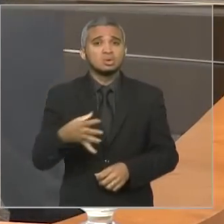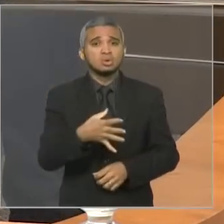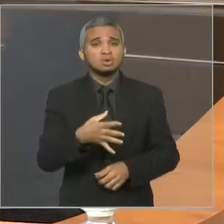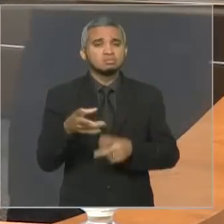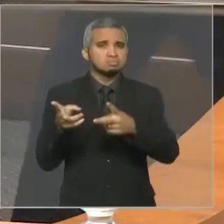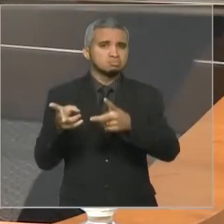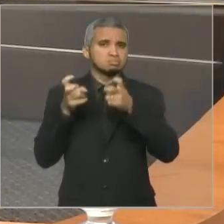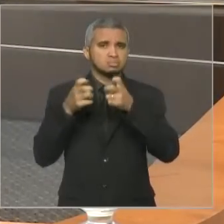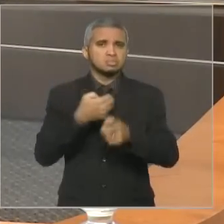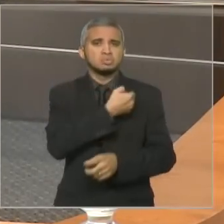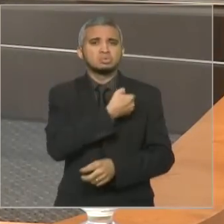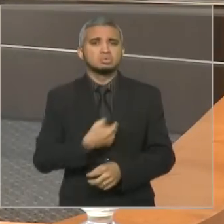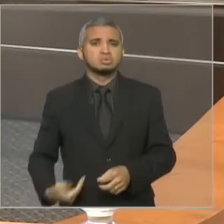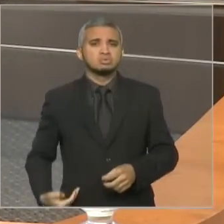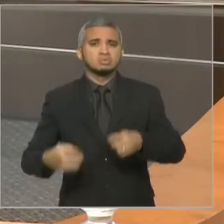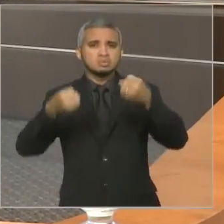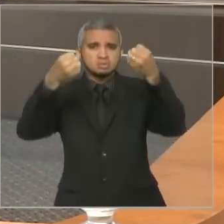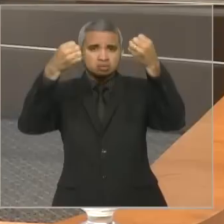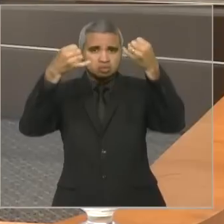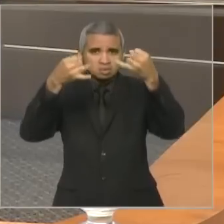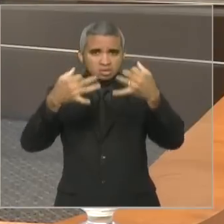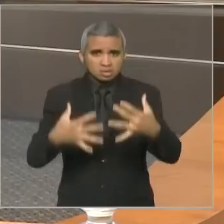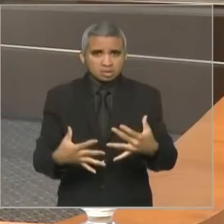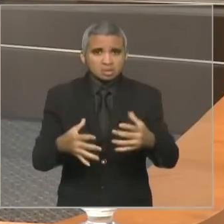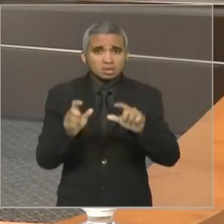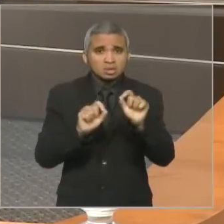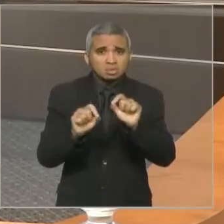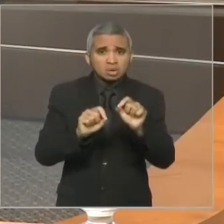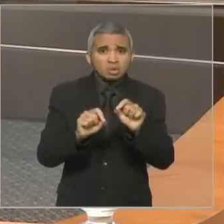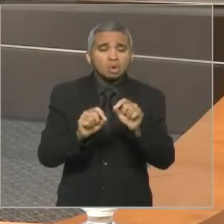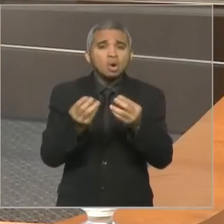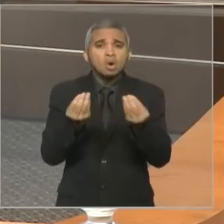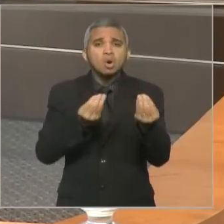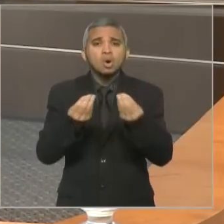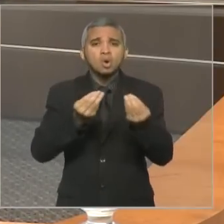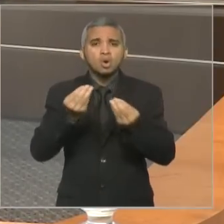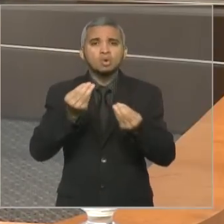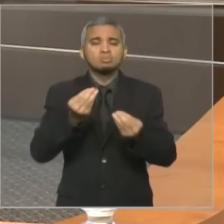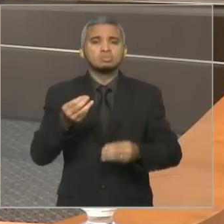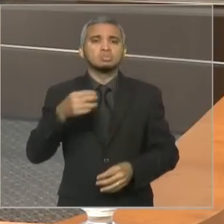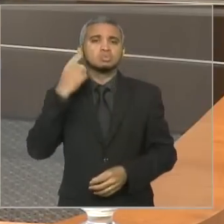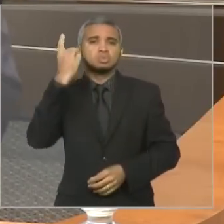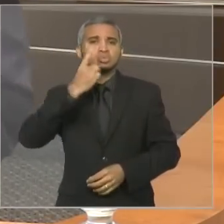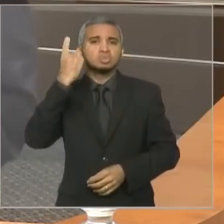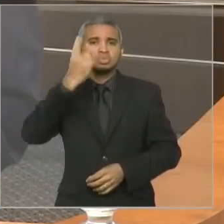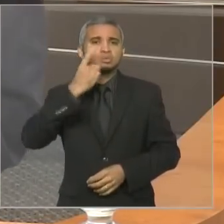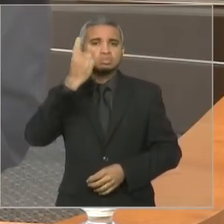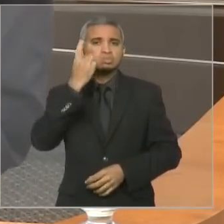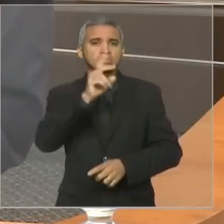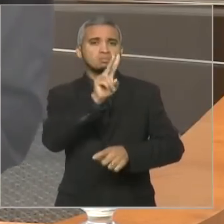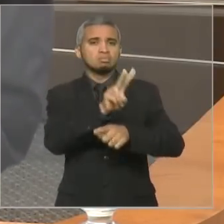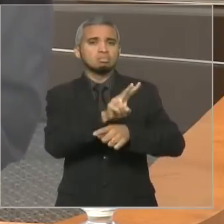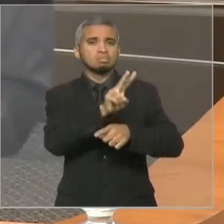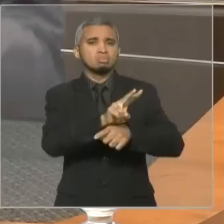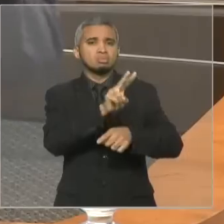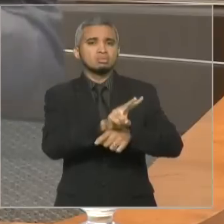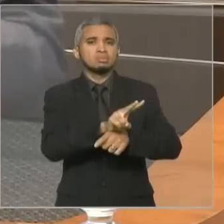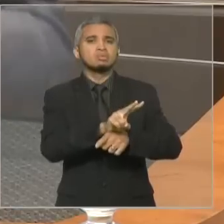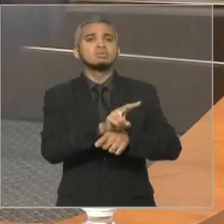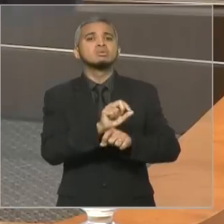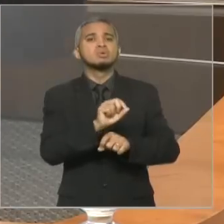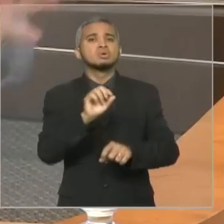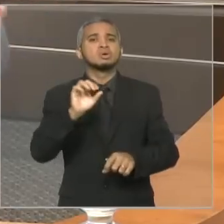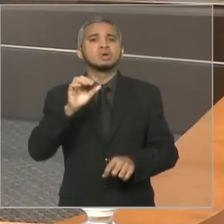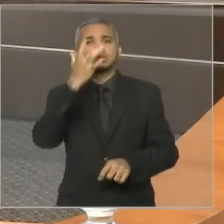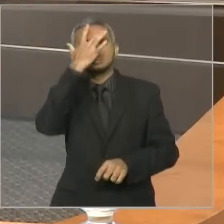que vai de novo aumentar os impostos. E como será o comportamento daqueles que defendem o consumidor aqui? Defende o